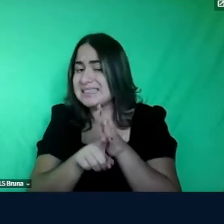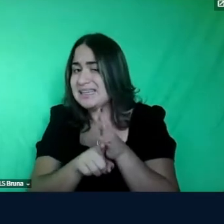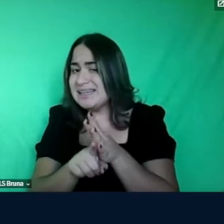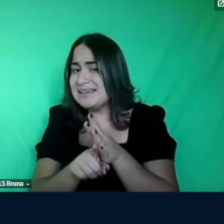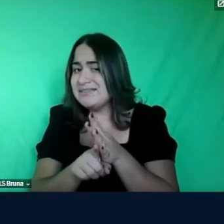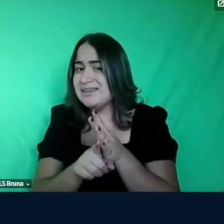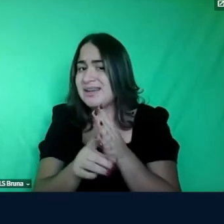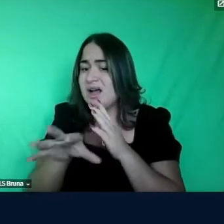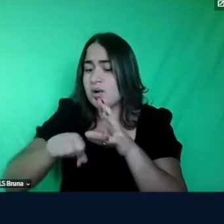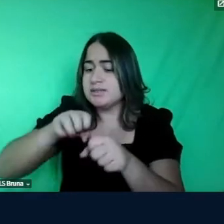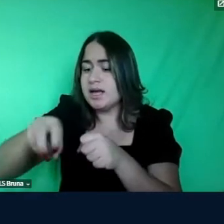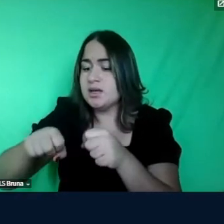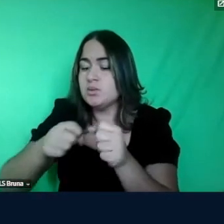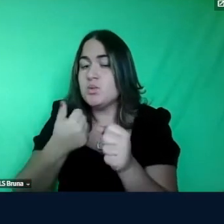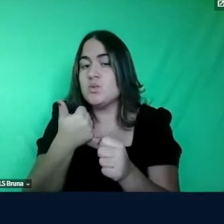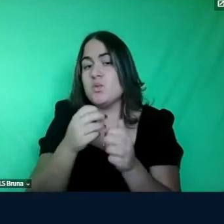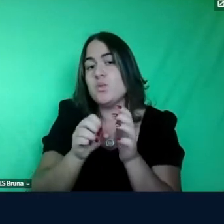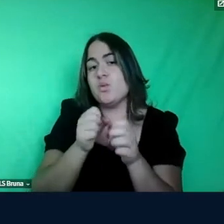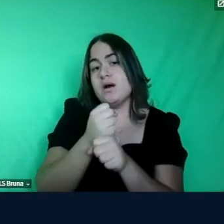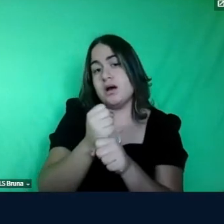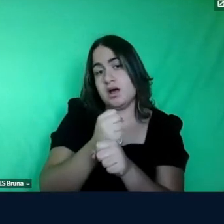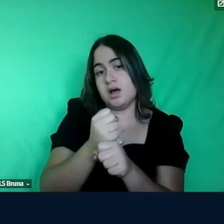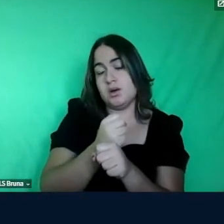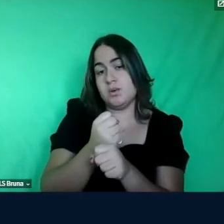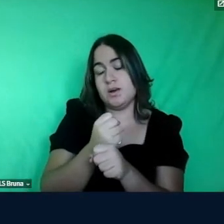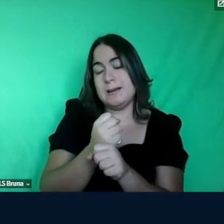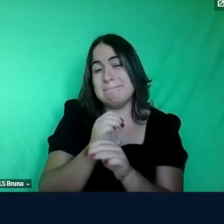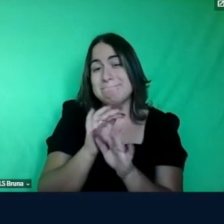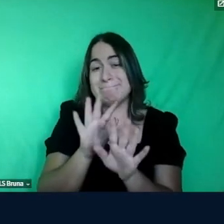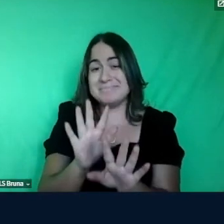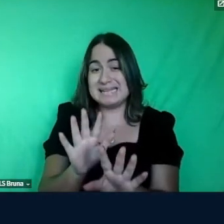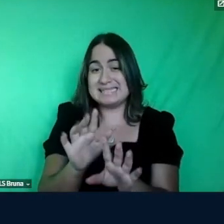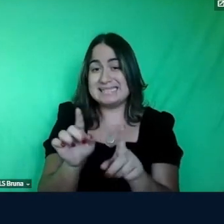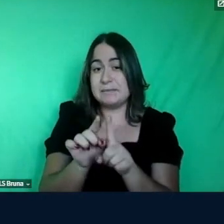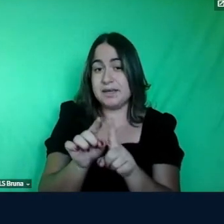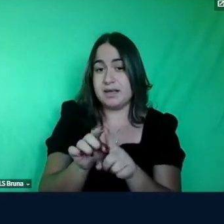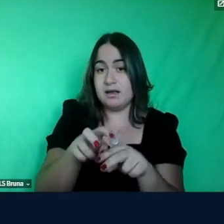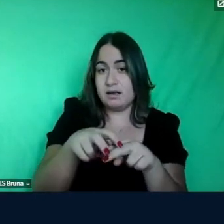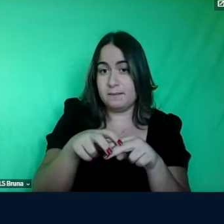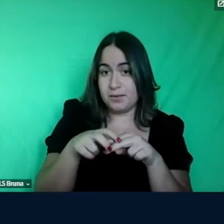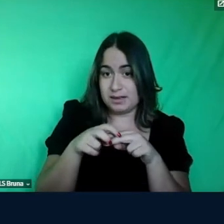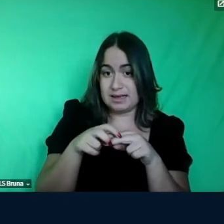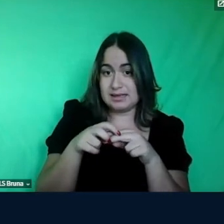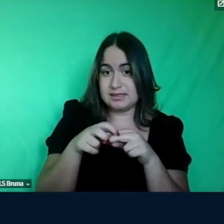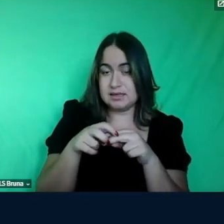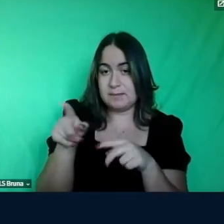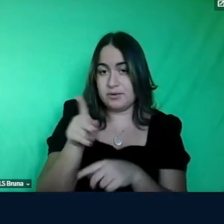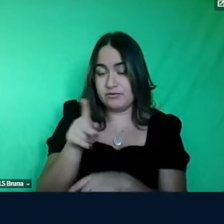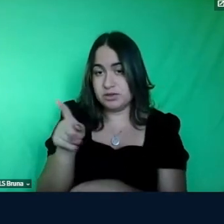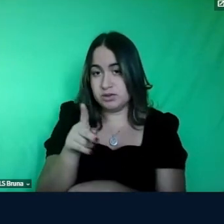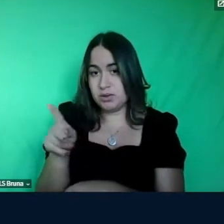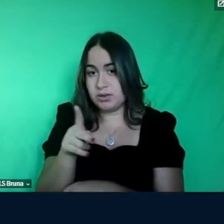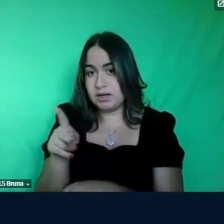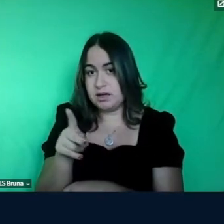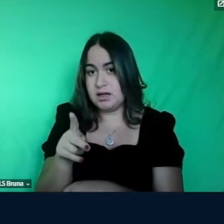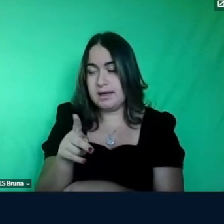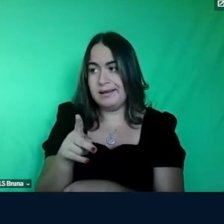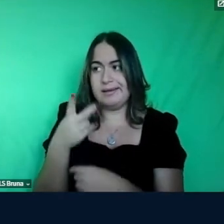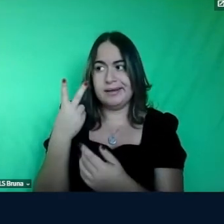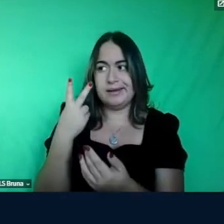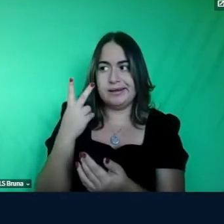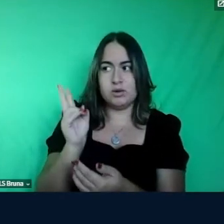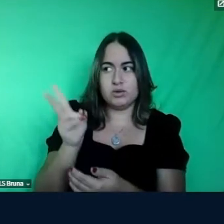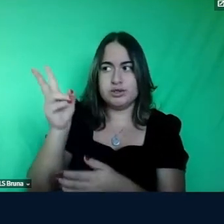mas também por questões da professora não pegar a turma da Bia não